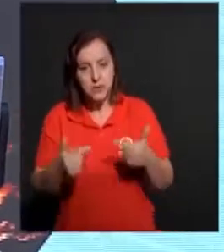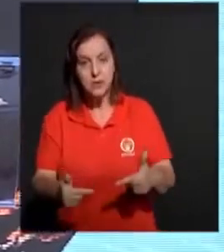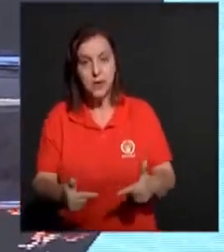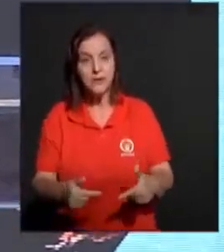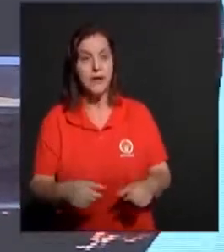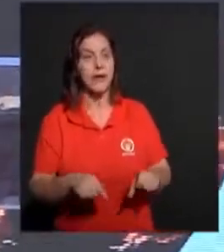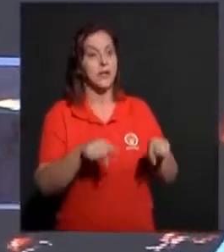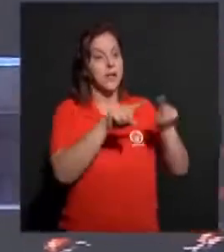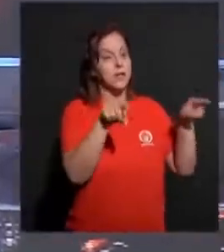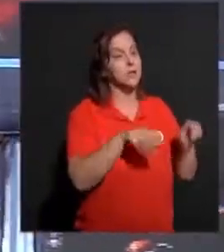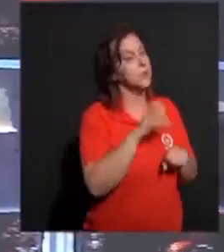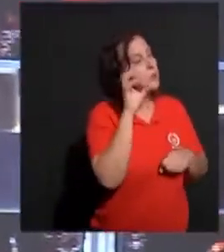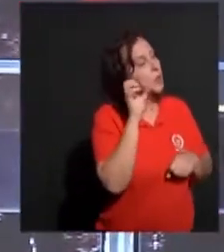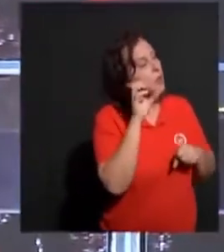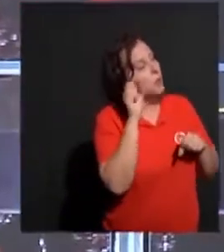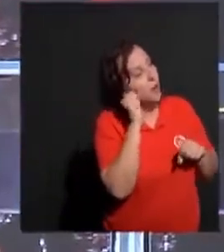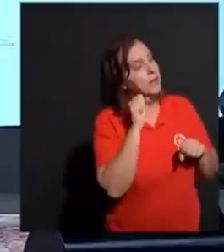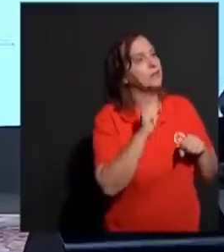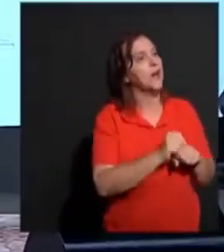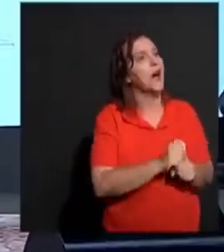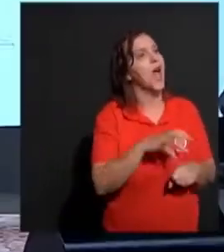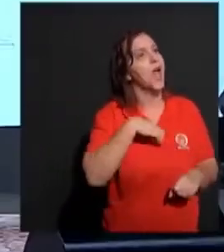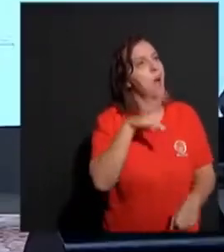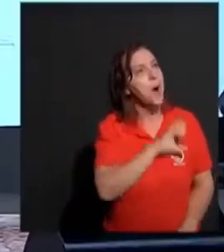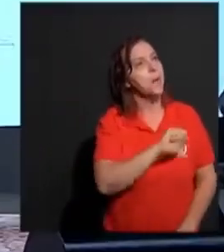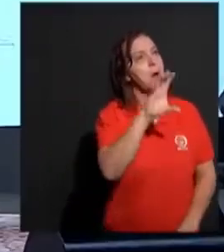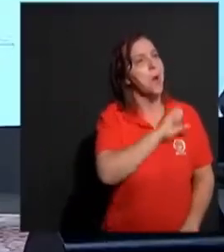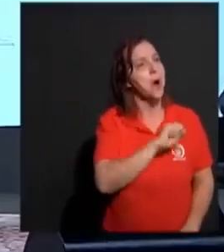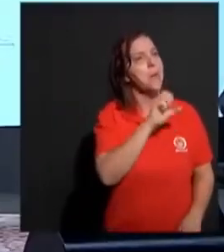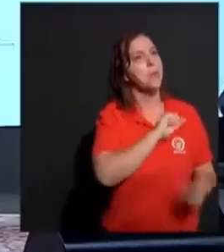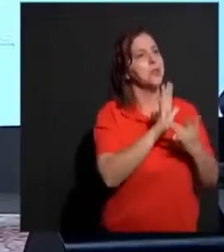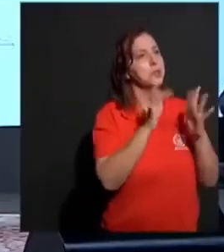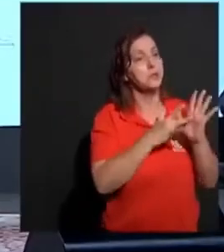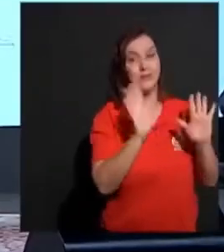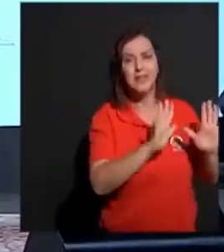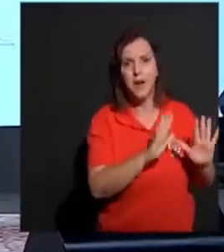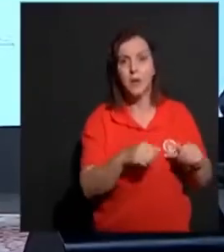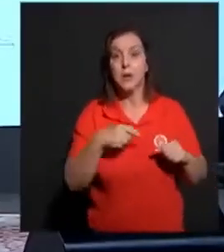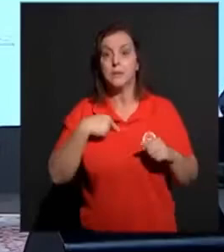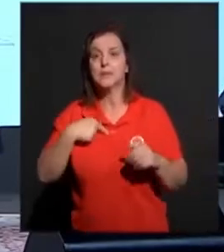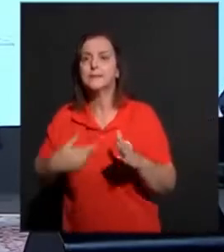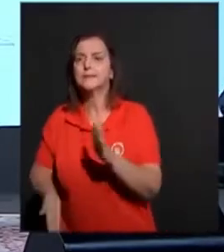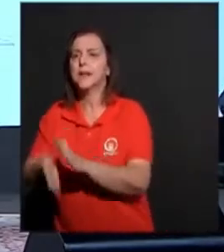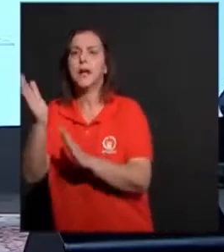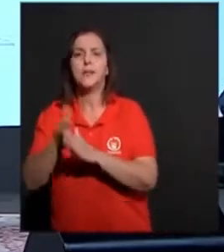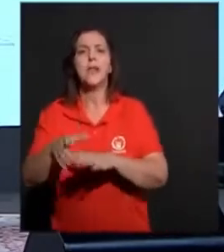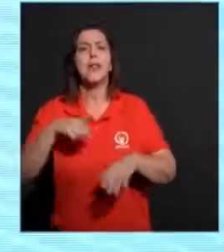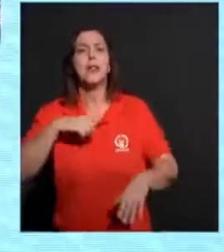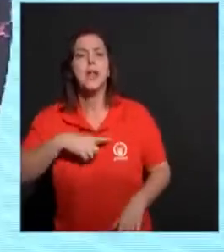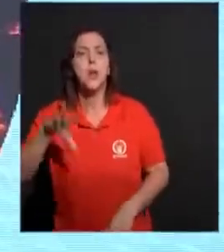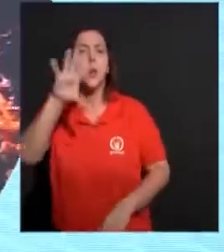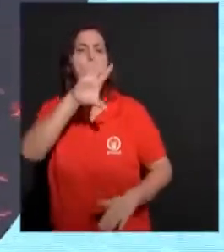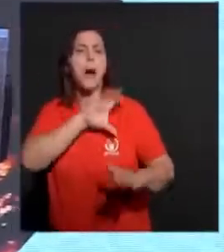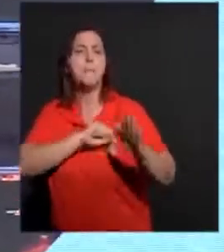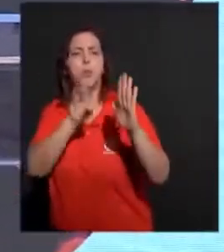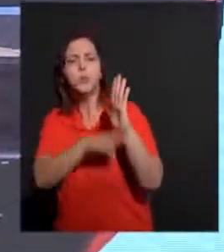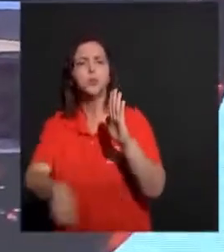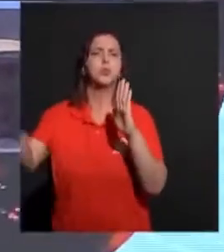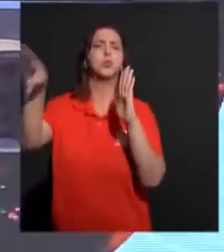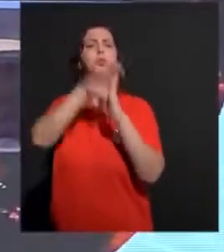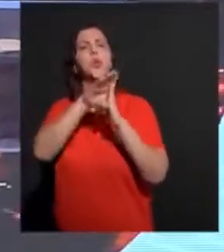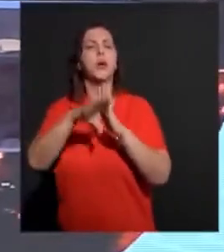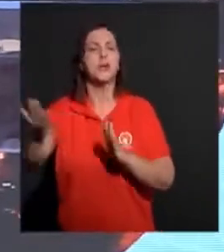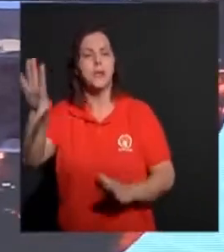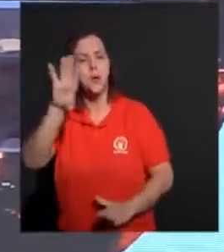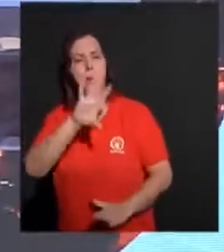amo a Jesus. amo. Não, não querido. Você precisa sair desse quarto. E andar em amor. Dizendo. Existe um amor. Sobre modo elevado. Existe um